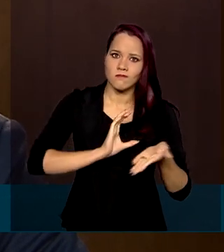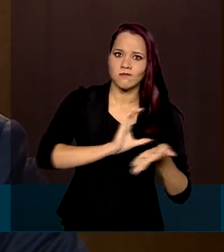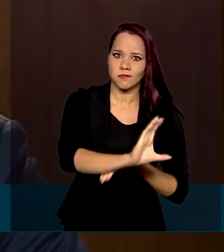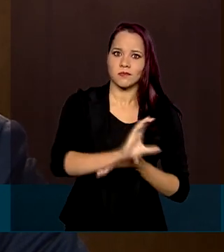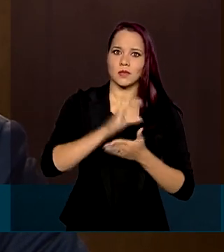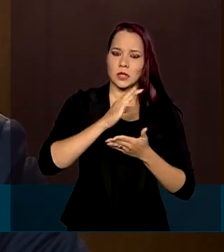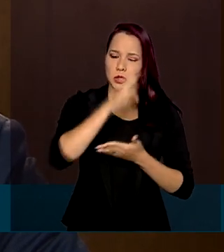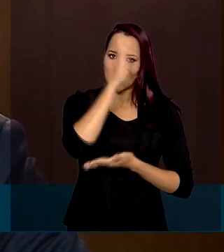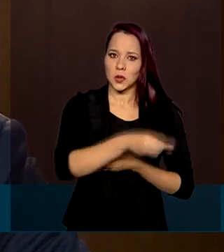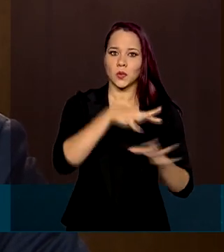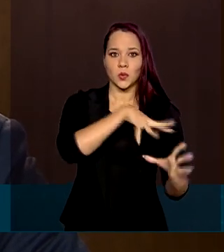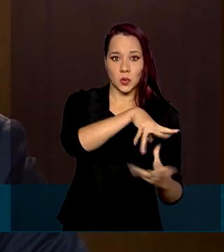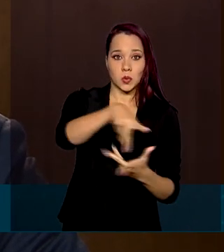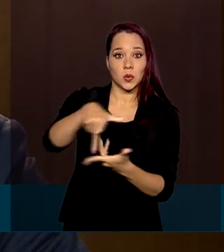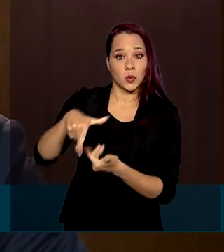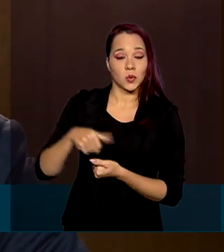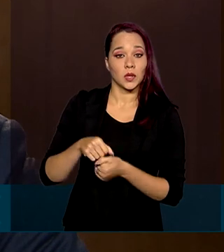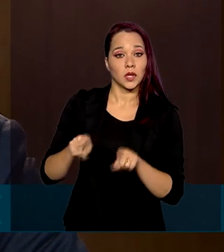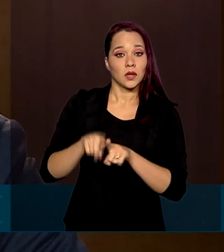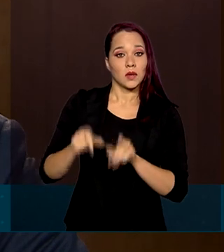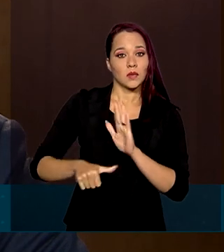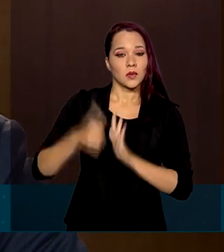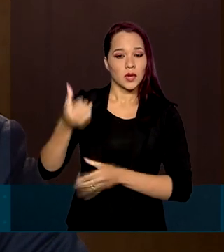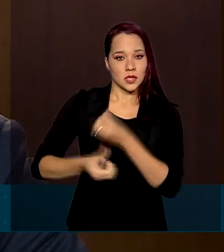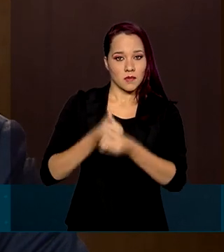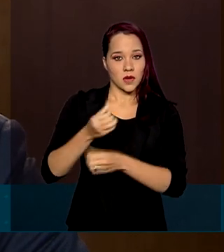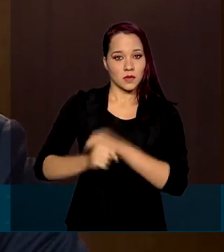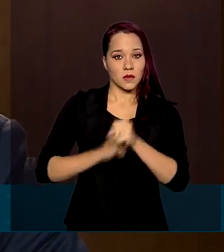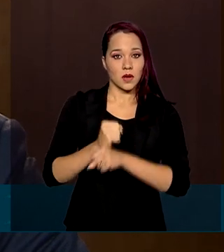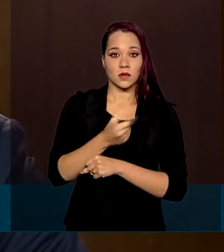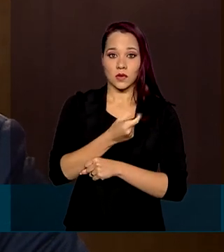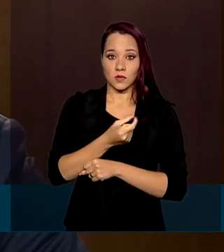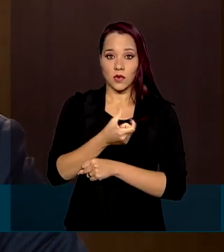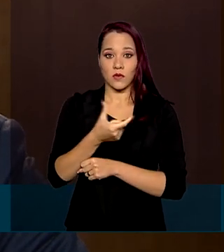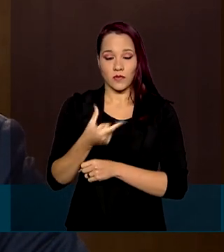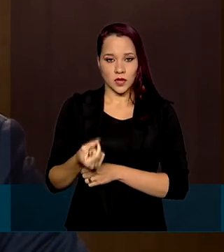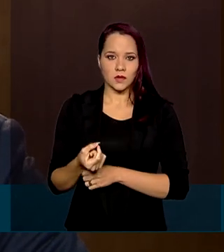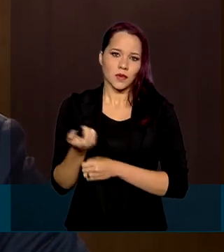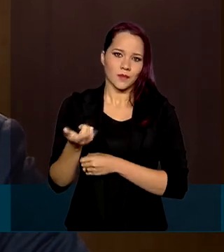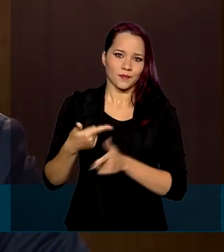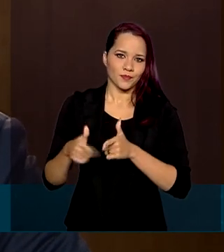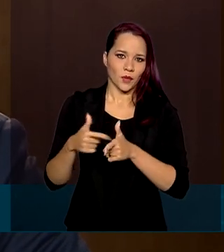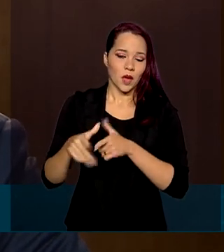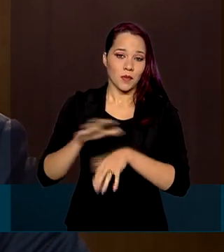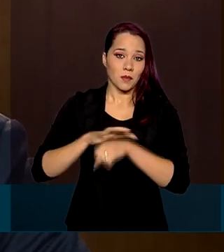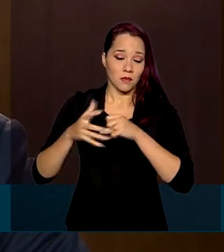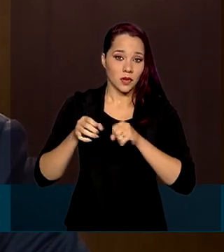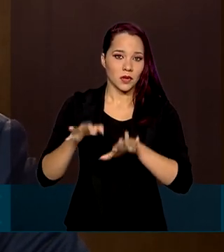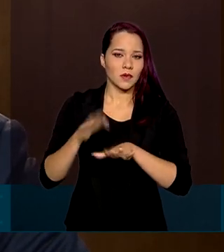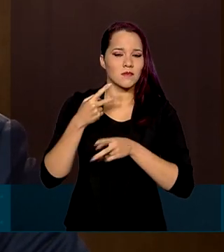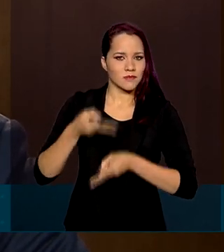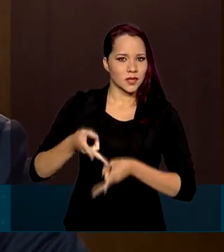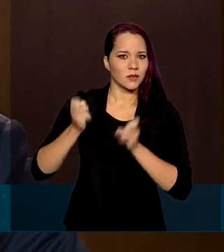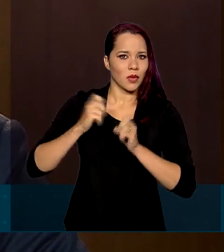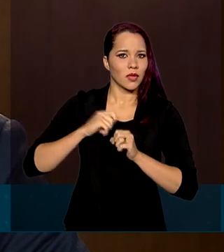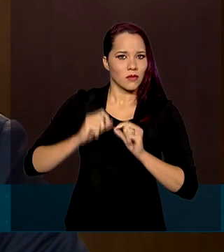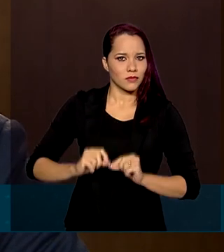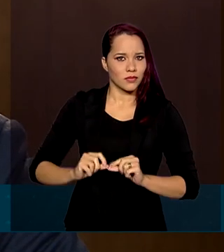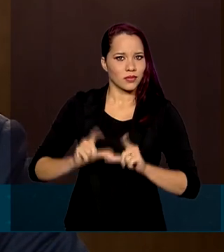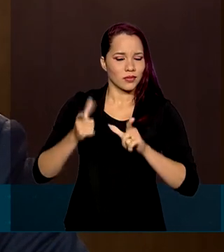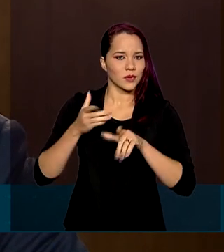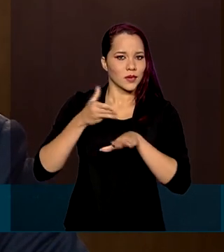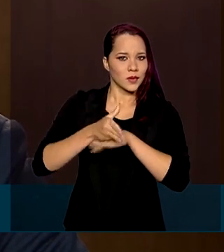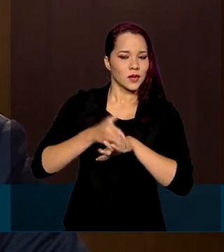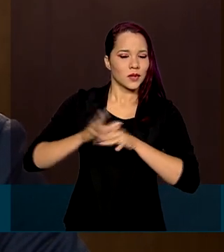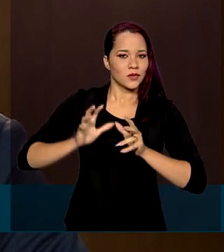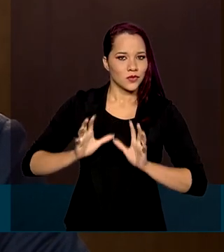todo o mundo. E, no primeiro semestre de 2020, apesar da pandemia, verificamos um aumento de ingresso